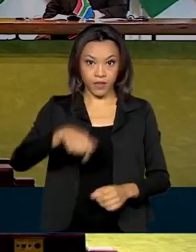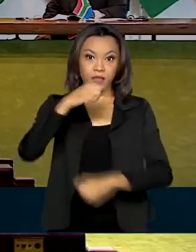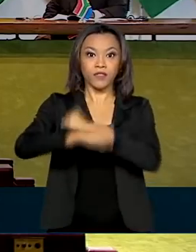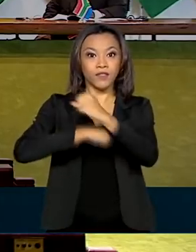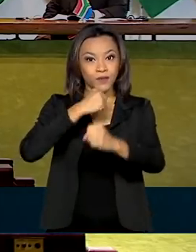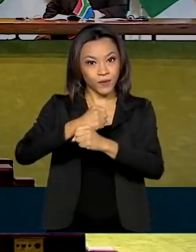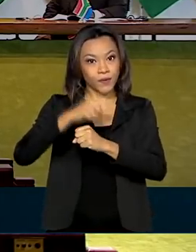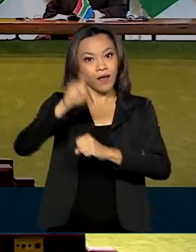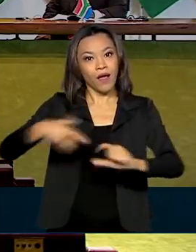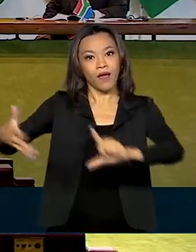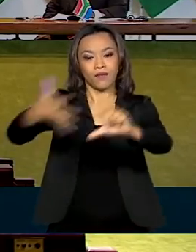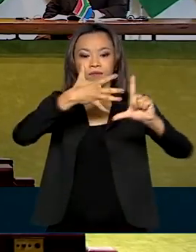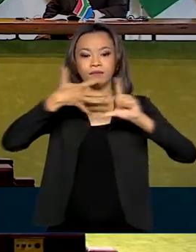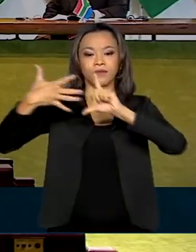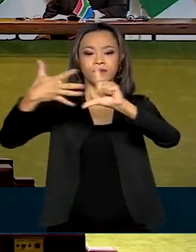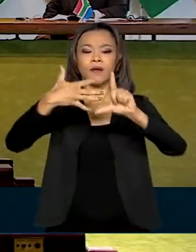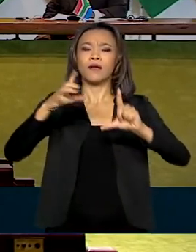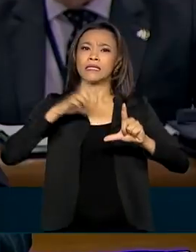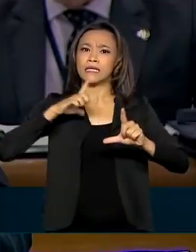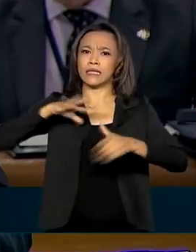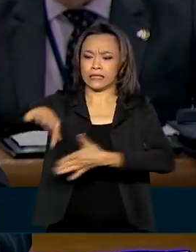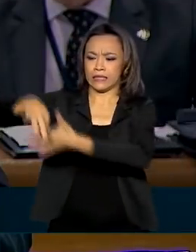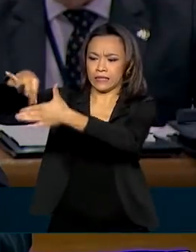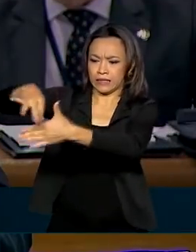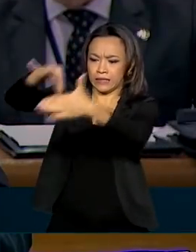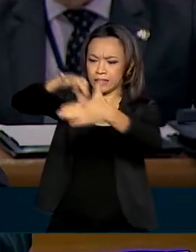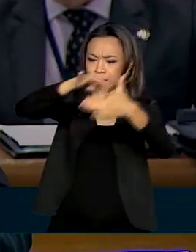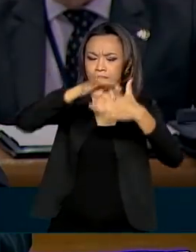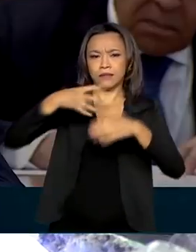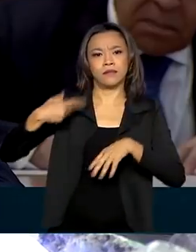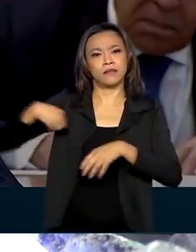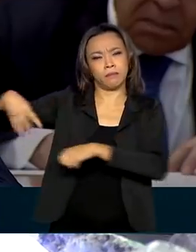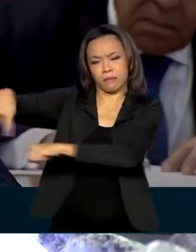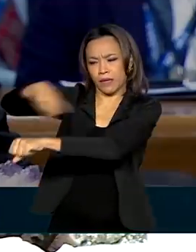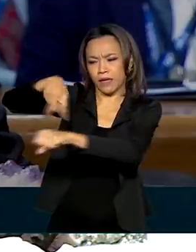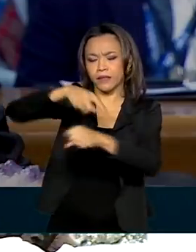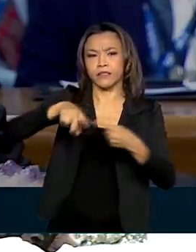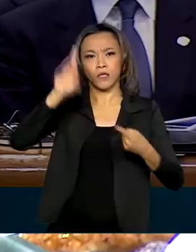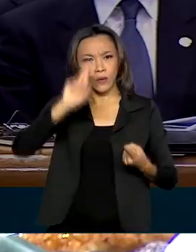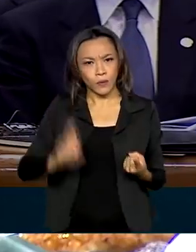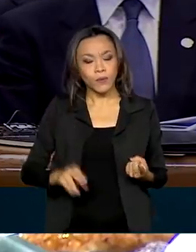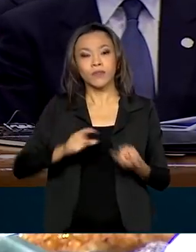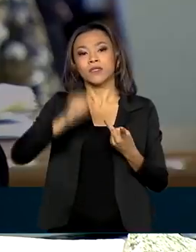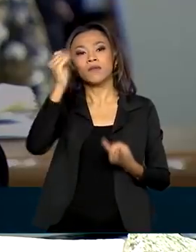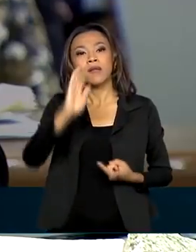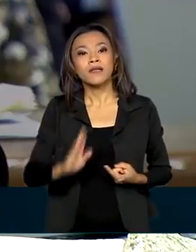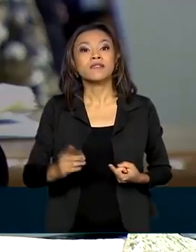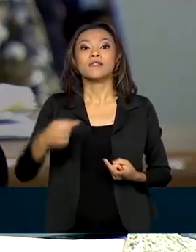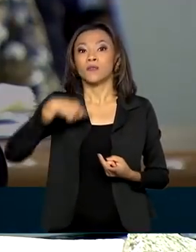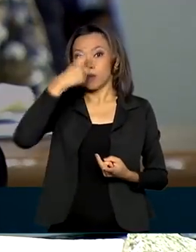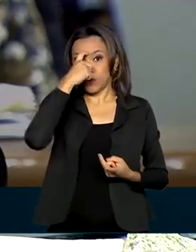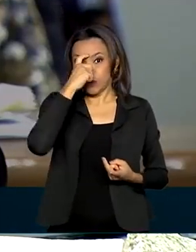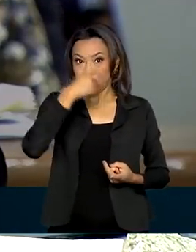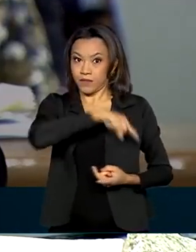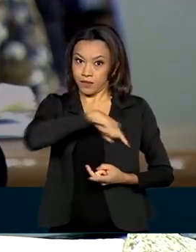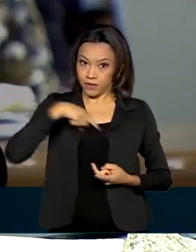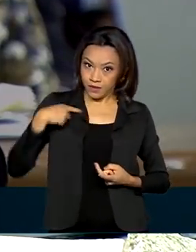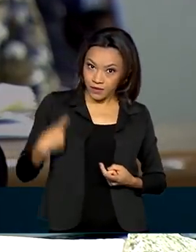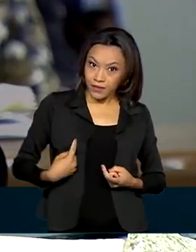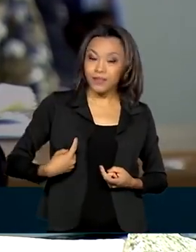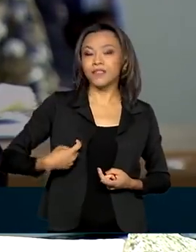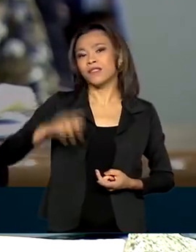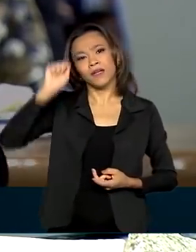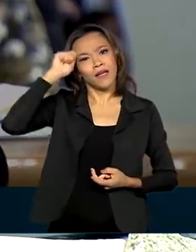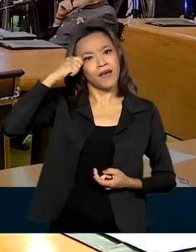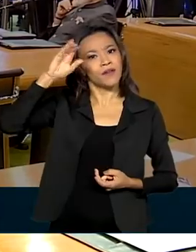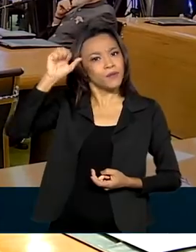virtual. O grupo reúne líderes e chefes de Estado de Brasil, Rússia, Índia, China e África do Sul. Países